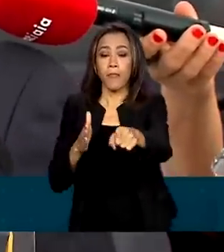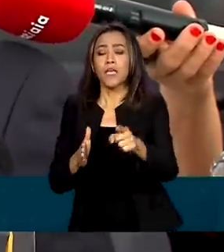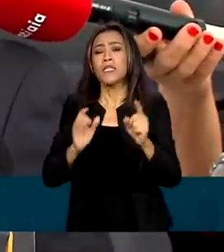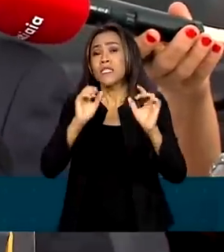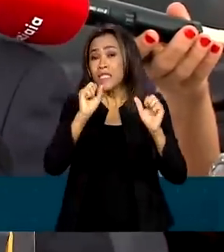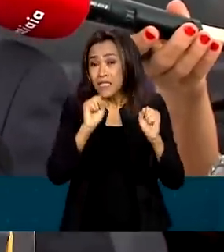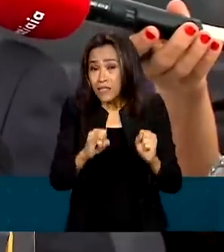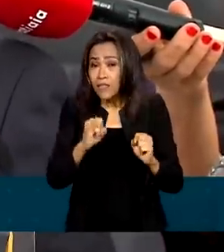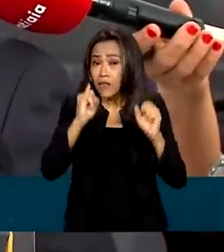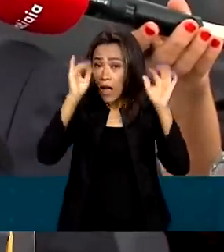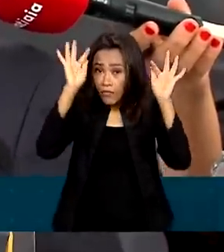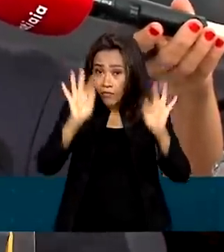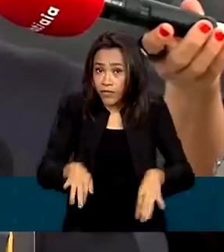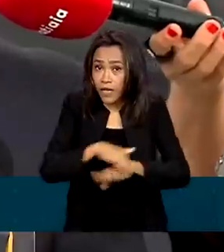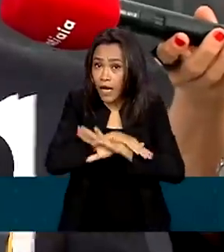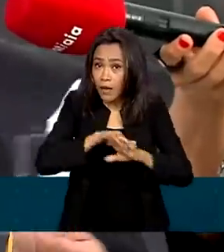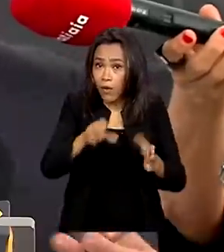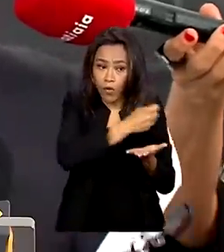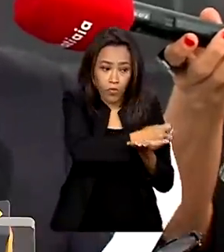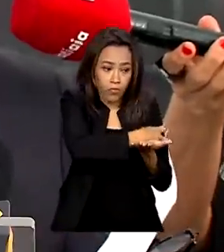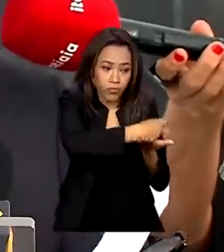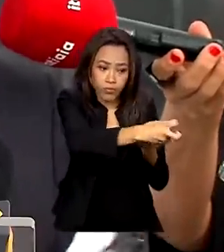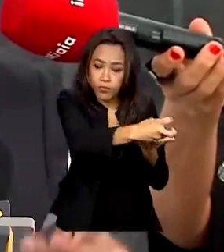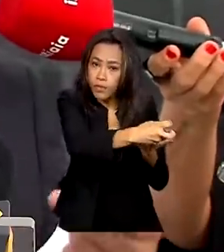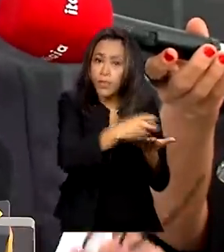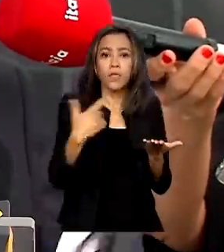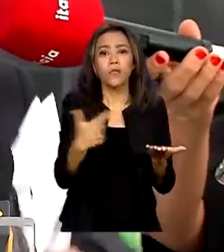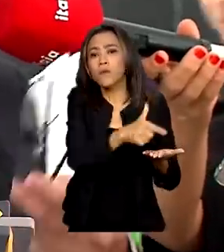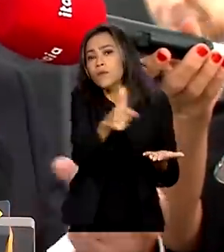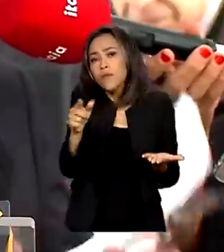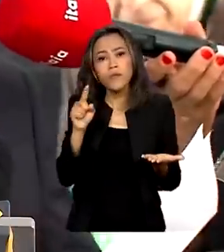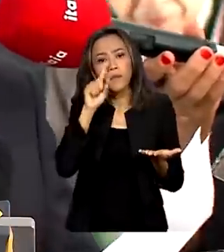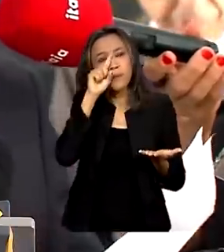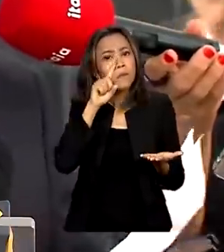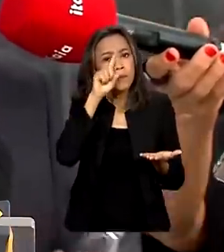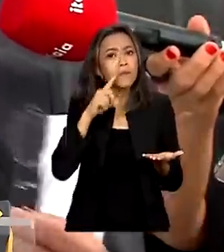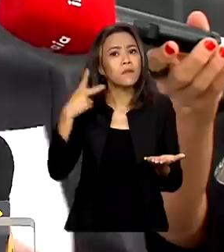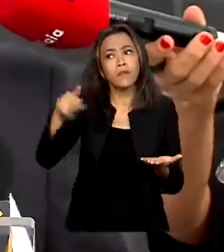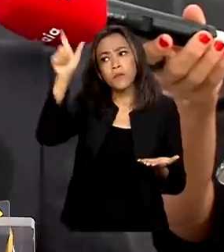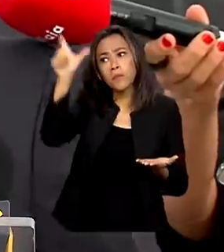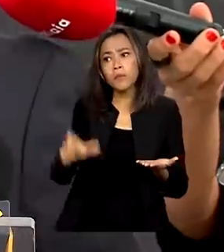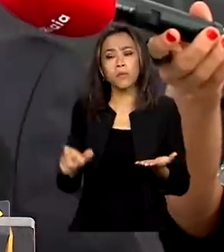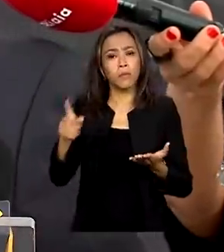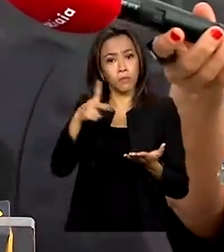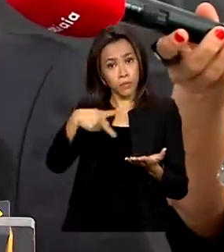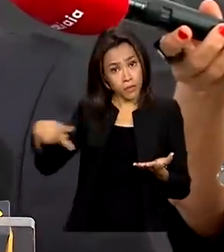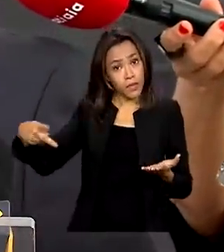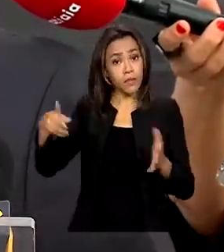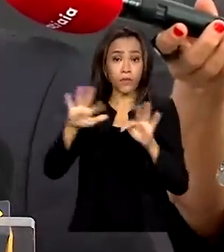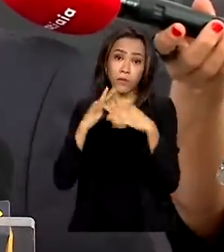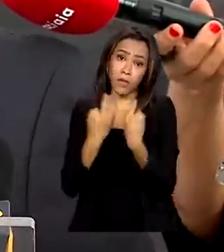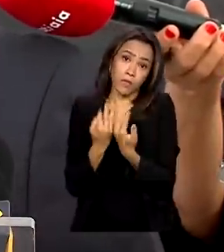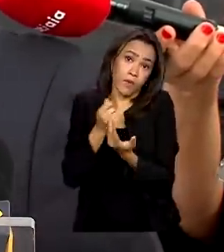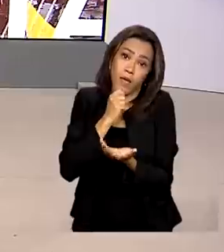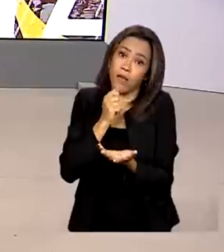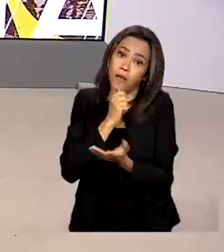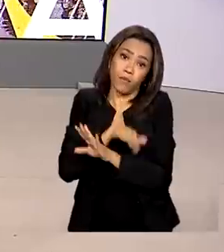vendação legal, não existe mais nenhum risco para o presidente e seus familiares. Até porque ele não é mais presidente.